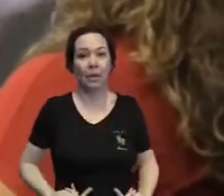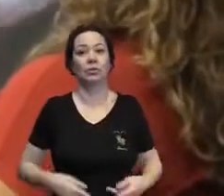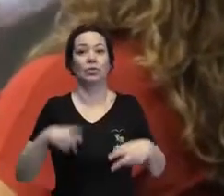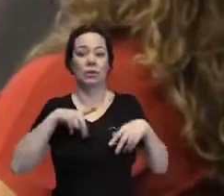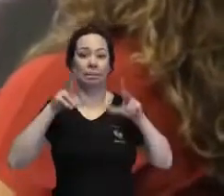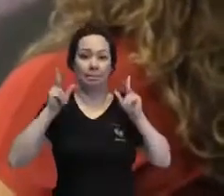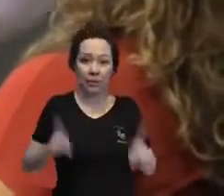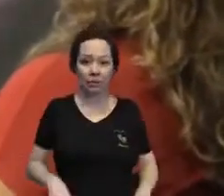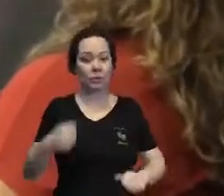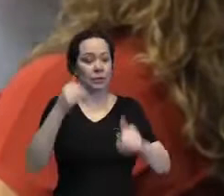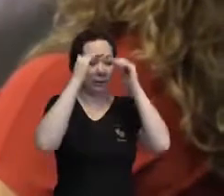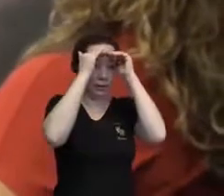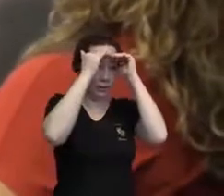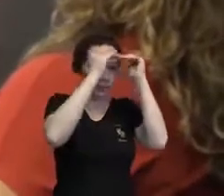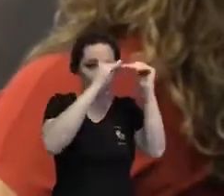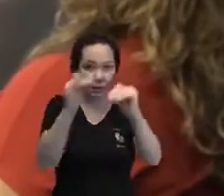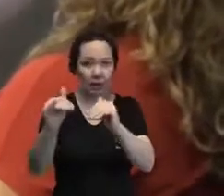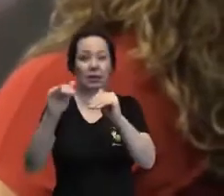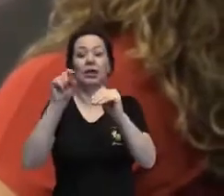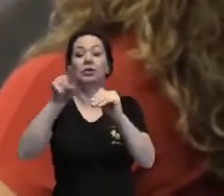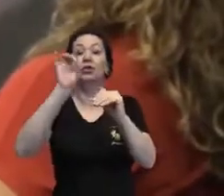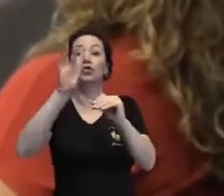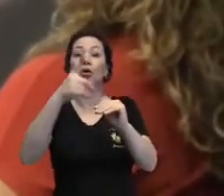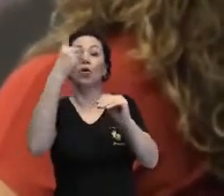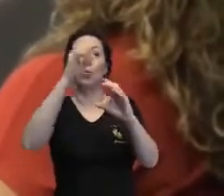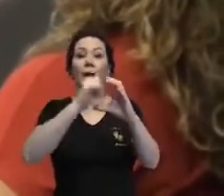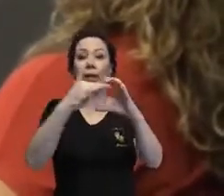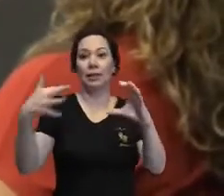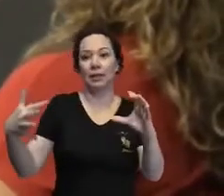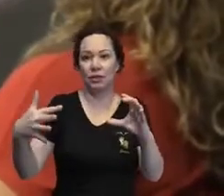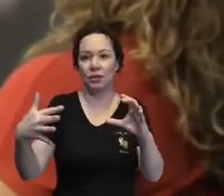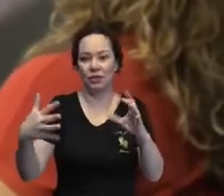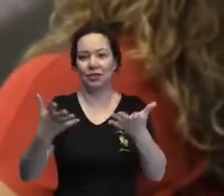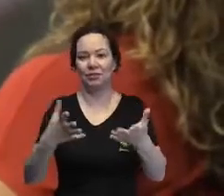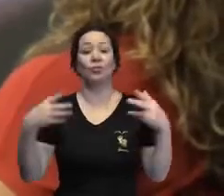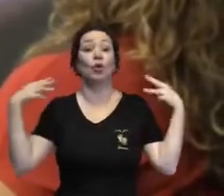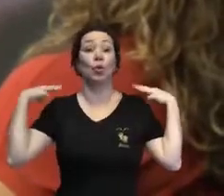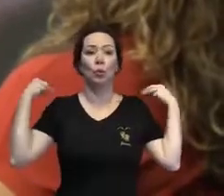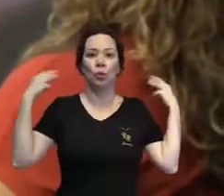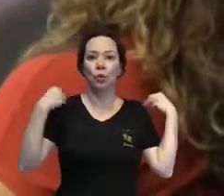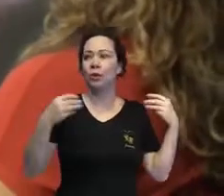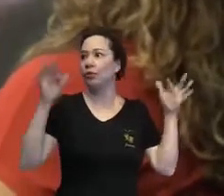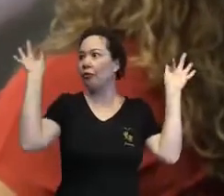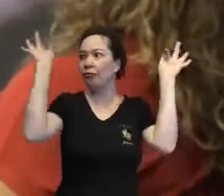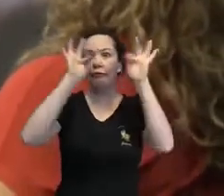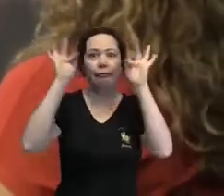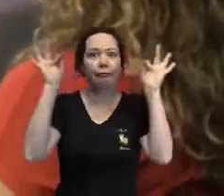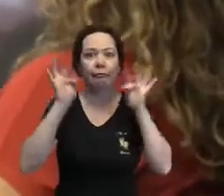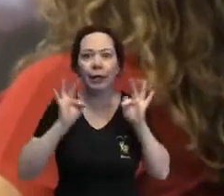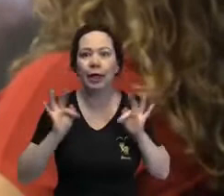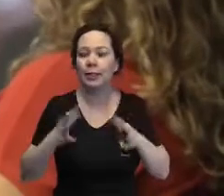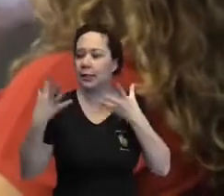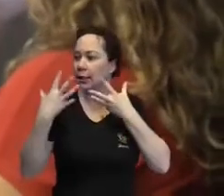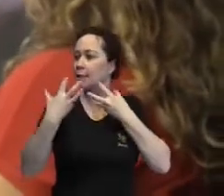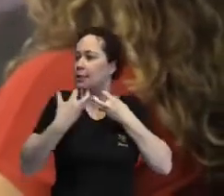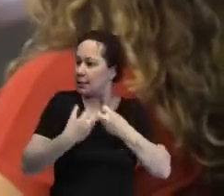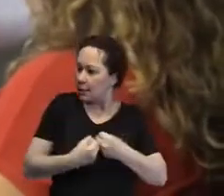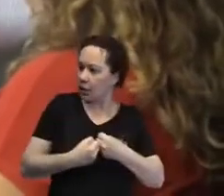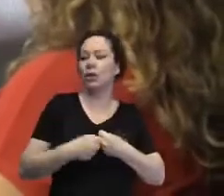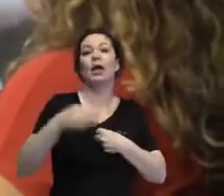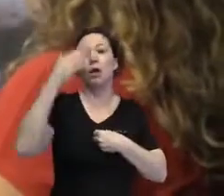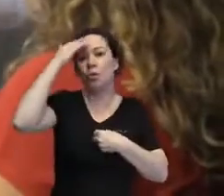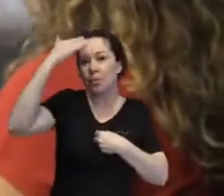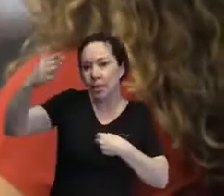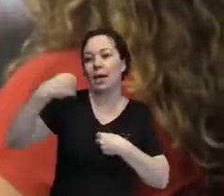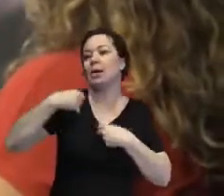respeitado, a deficiência é só uma das características, ele ficou tão feliz de que o cara recebeu tão bem, então é isso, sabe, às